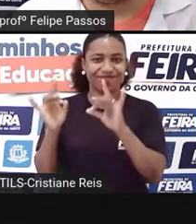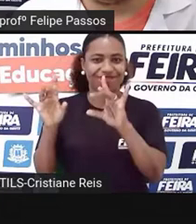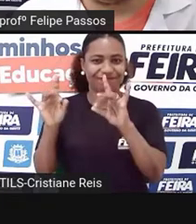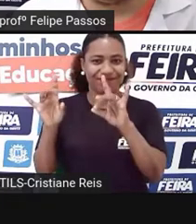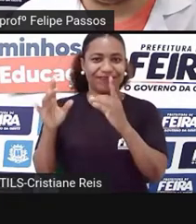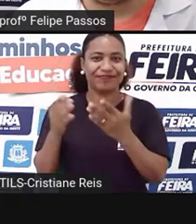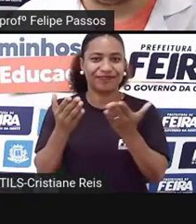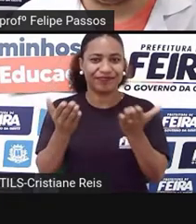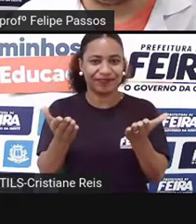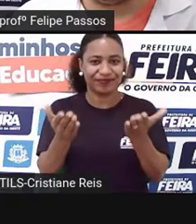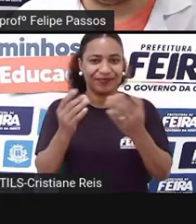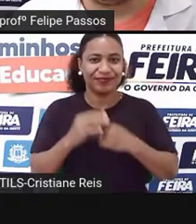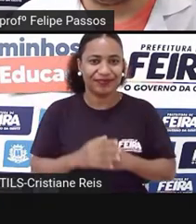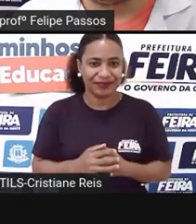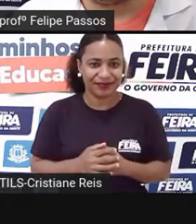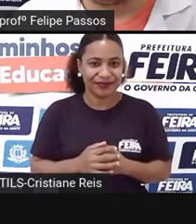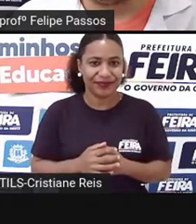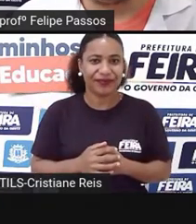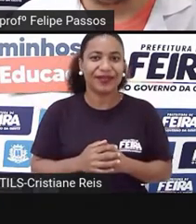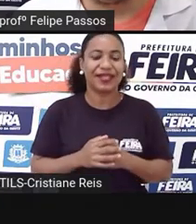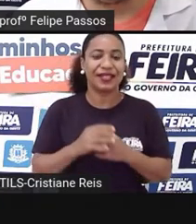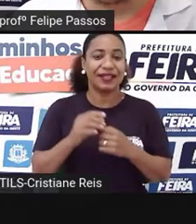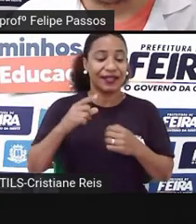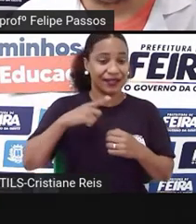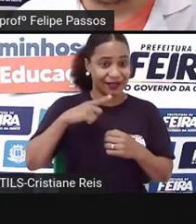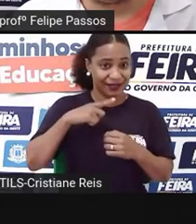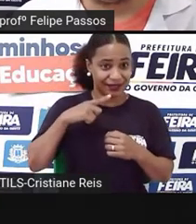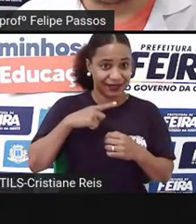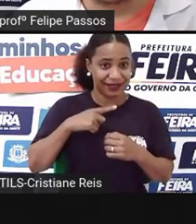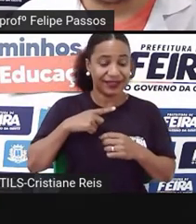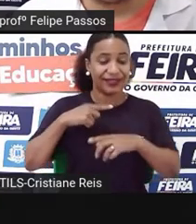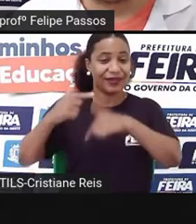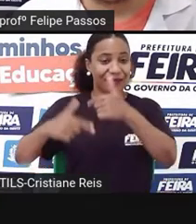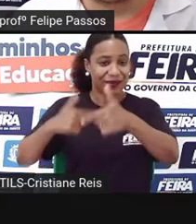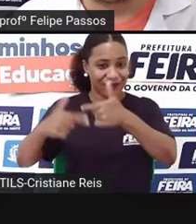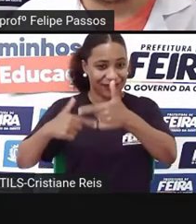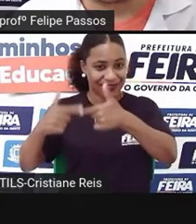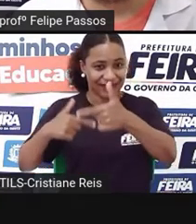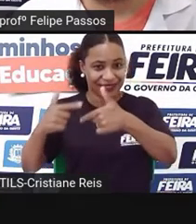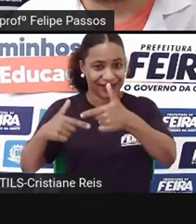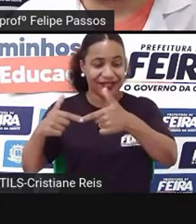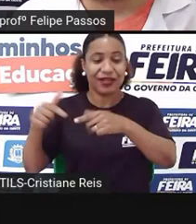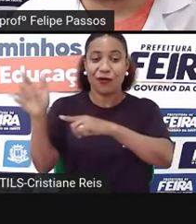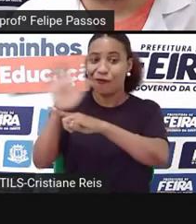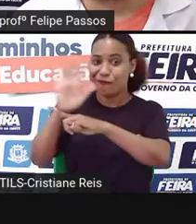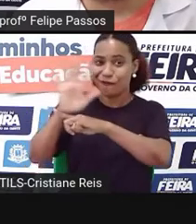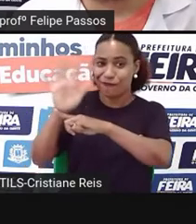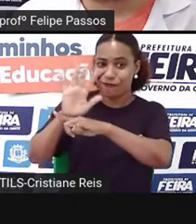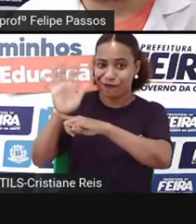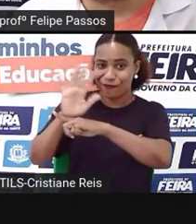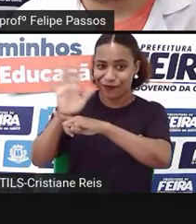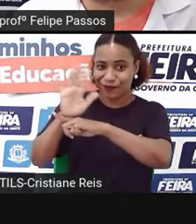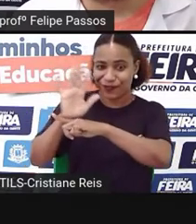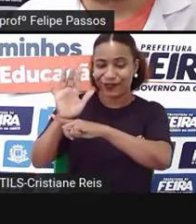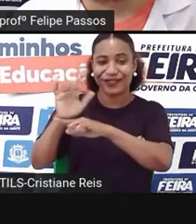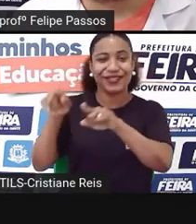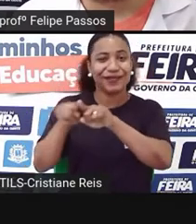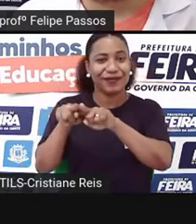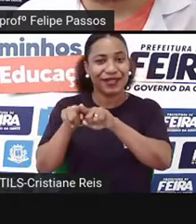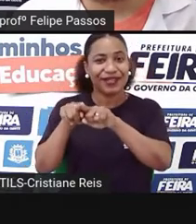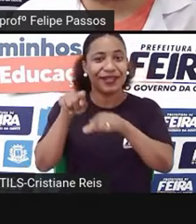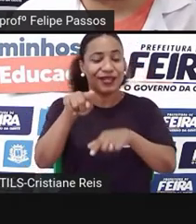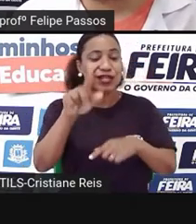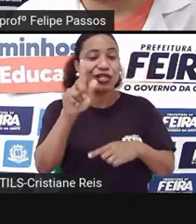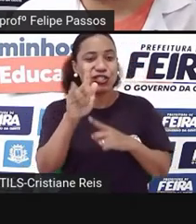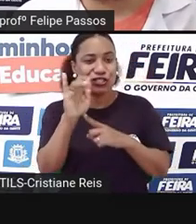Aí é uma foto de um clipe que a gente gravou na produtora, que eu trabalho com vídeo também, e foi um clipe de Ju Moraes com o Iveto